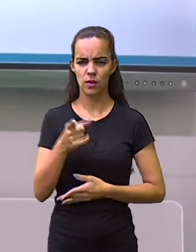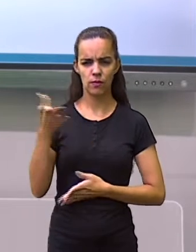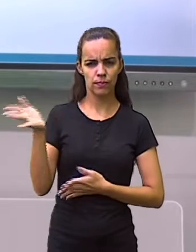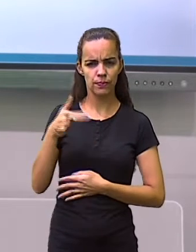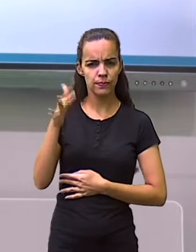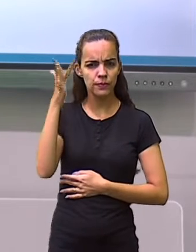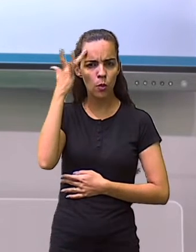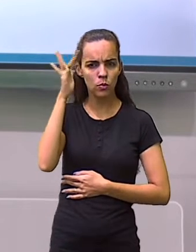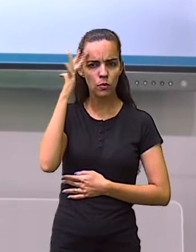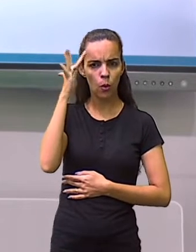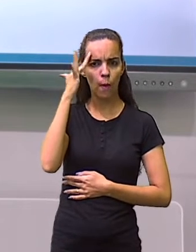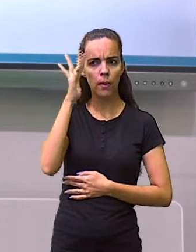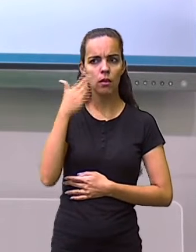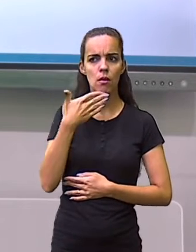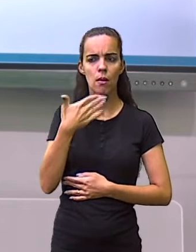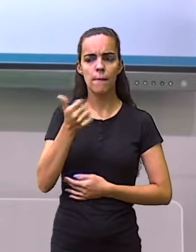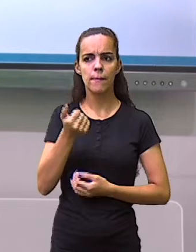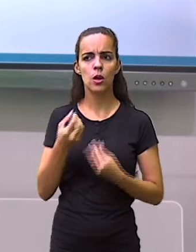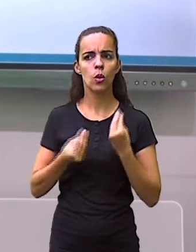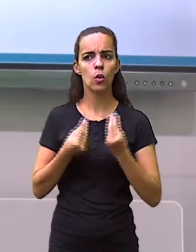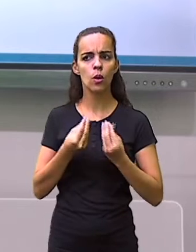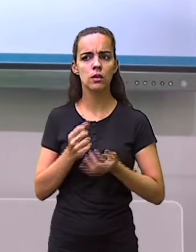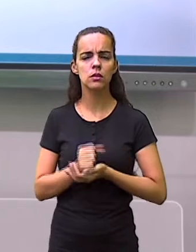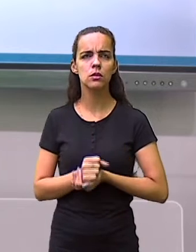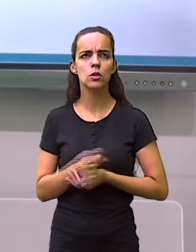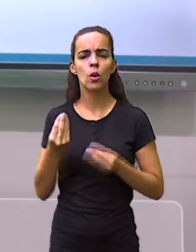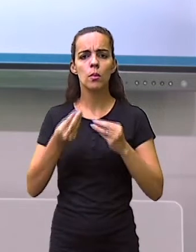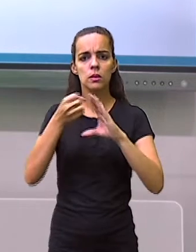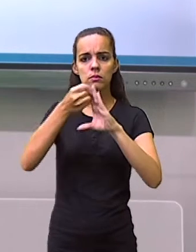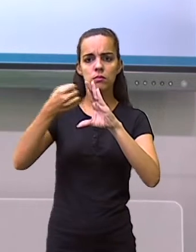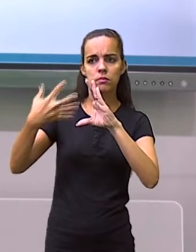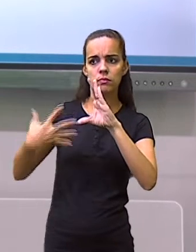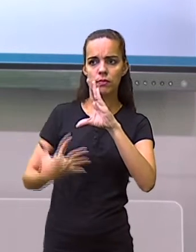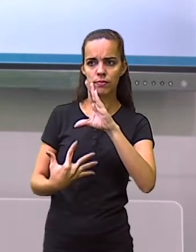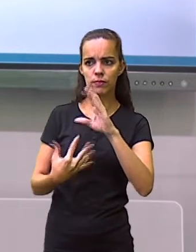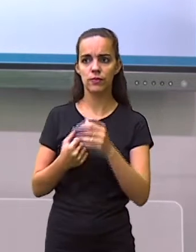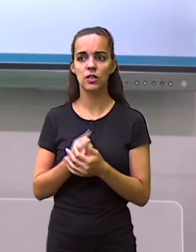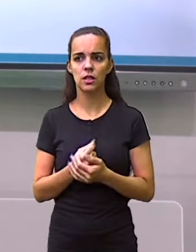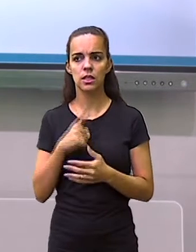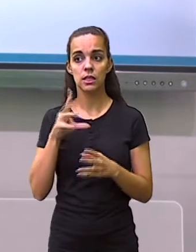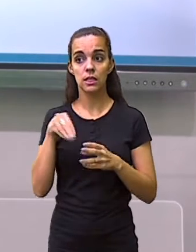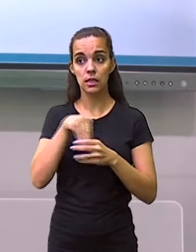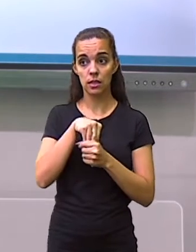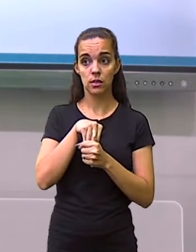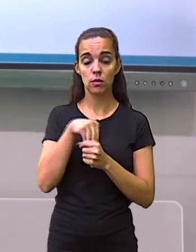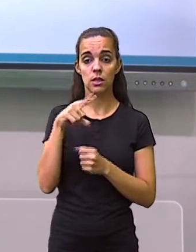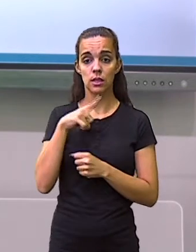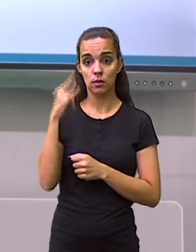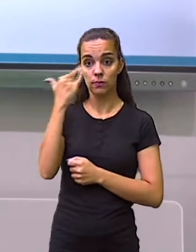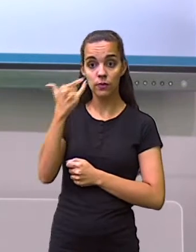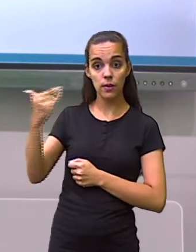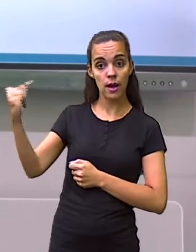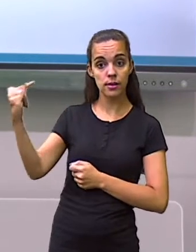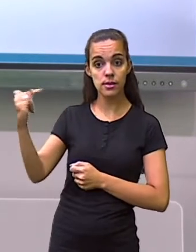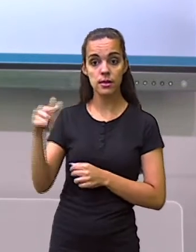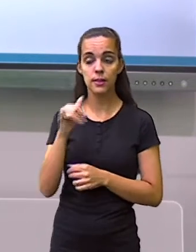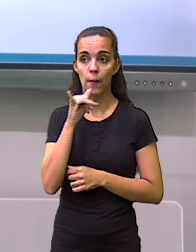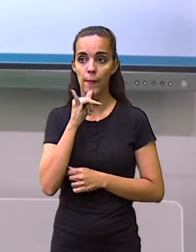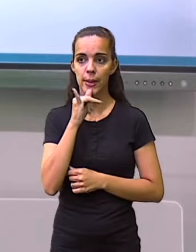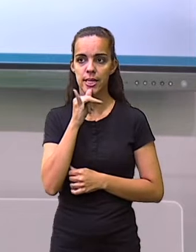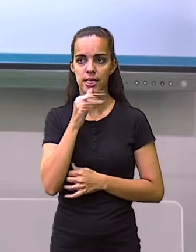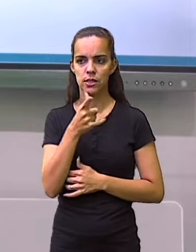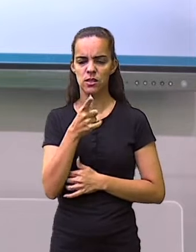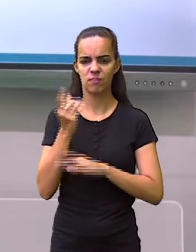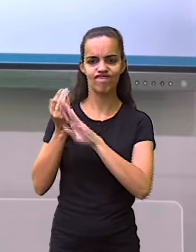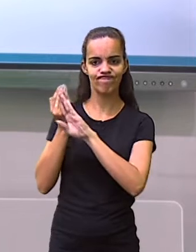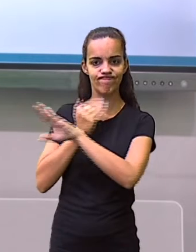compreender, neste momento, as características que envolvem os fatores de atração e também de